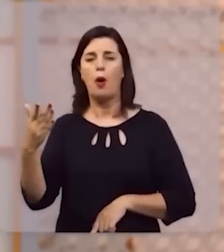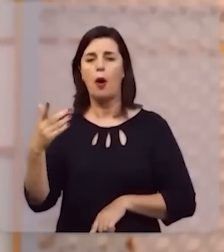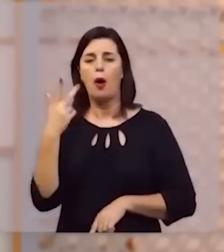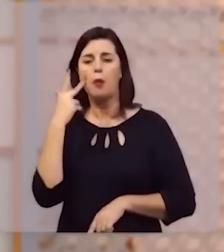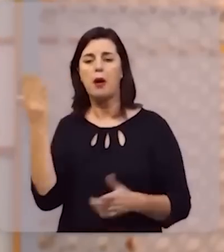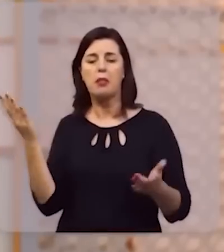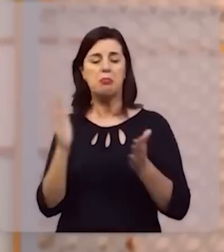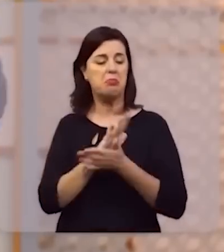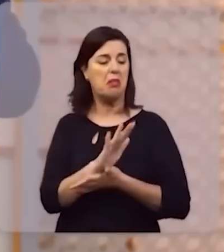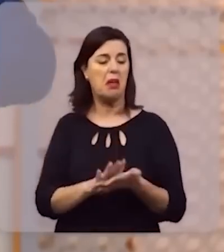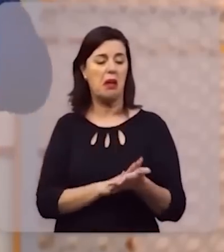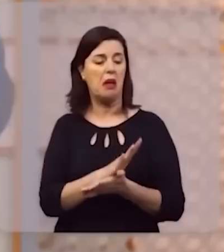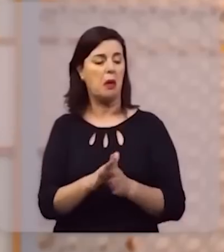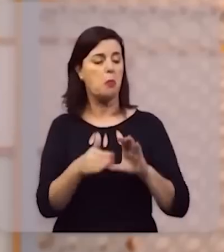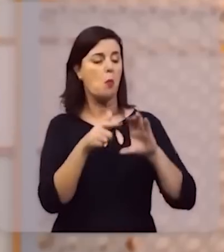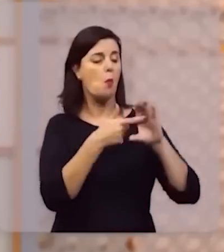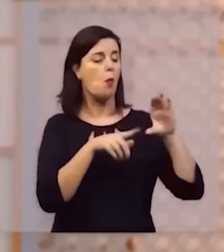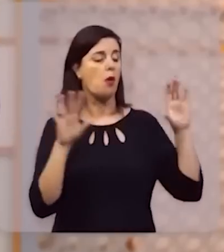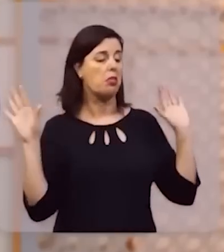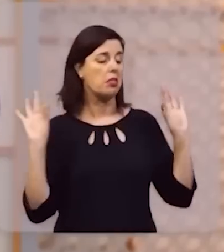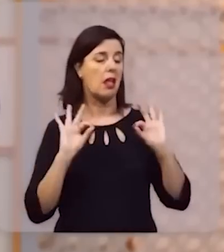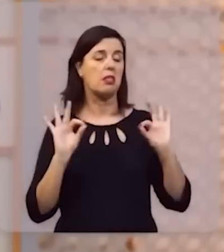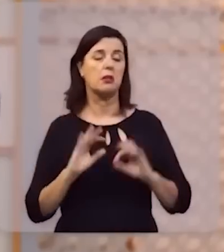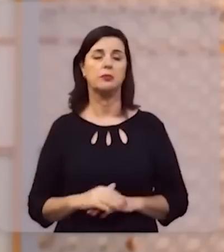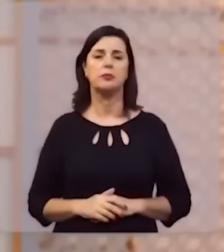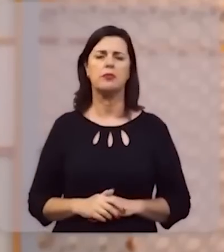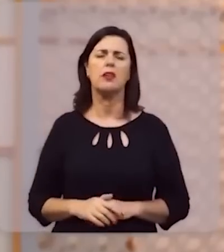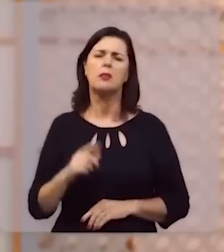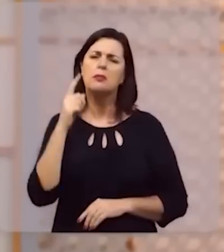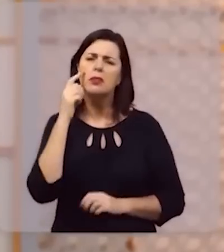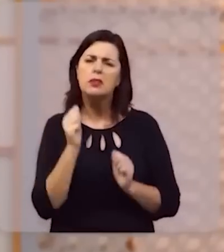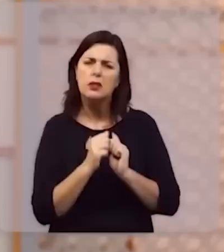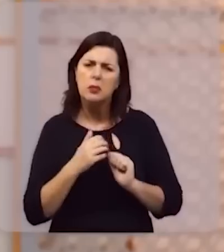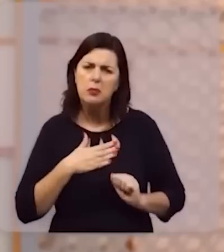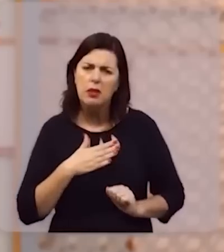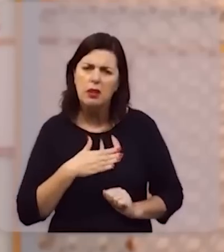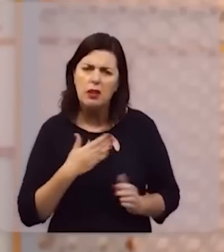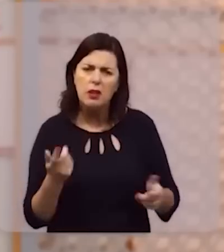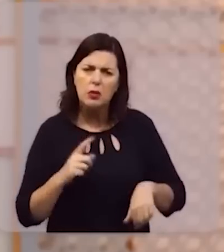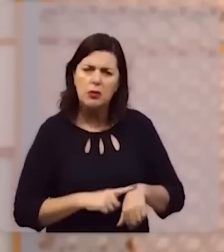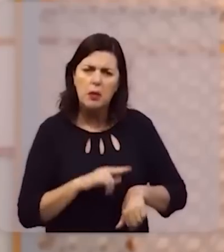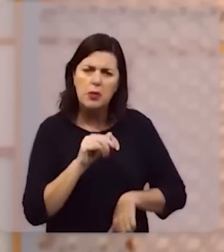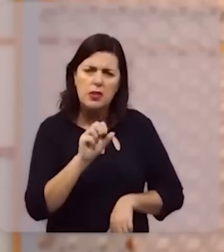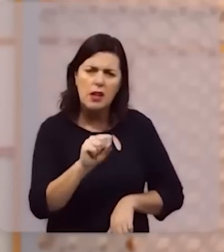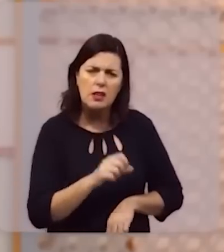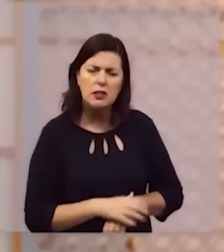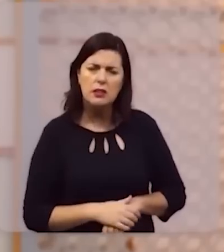Como um vácuo. Como nada. Como menos do que nada. Agora, pense comigo, na época de Isaías,